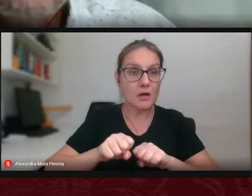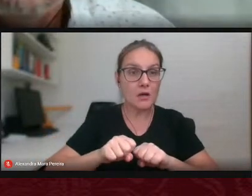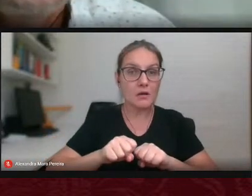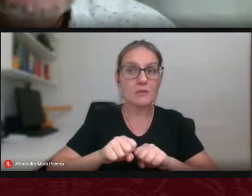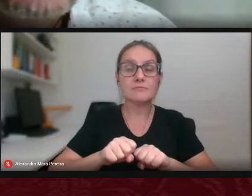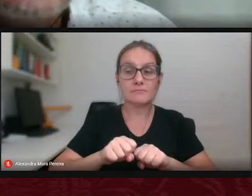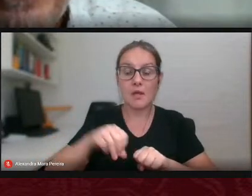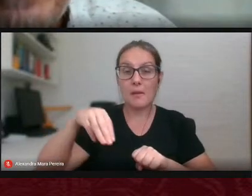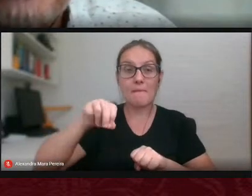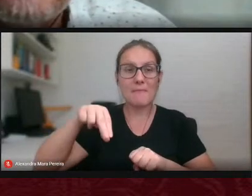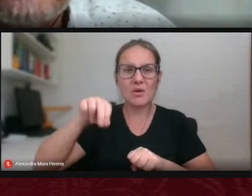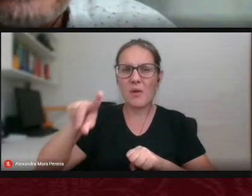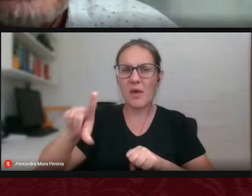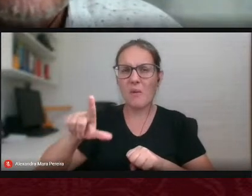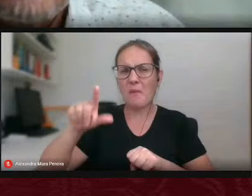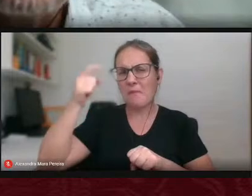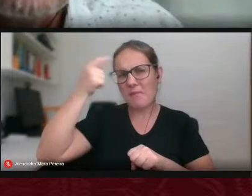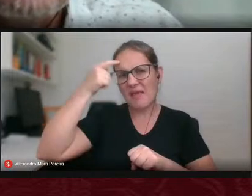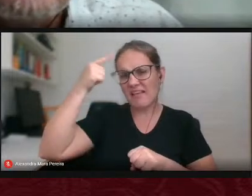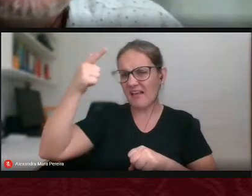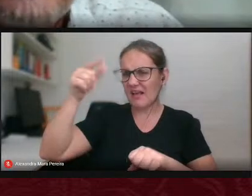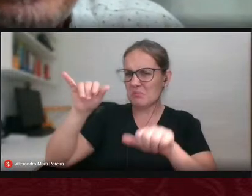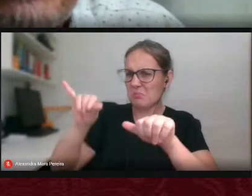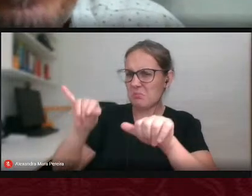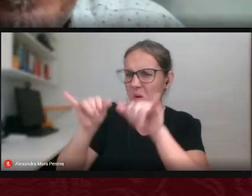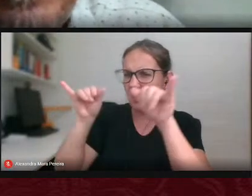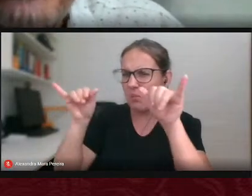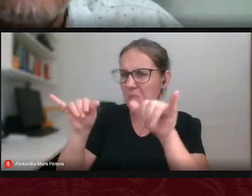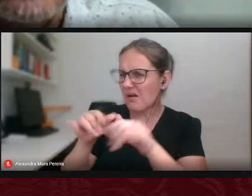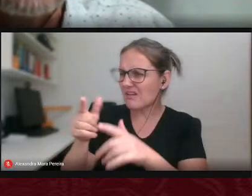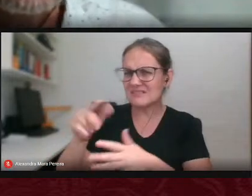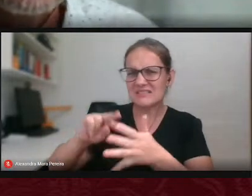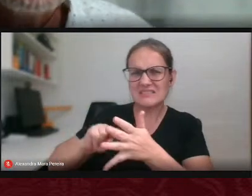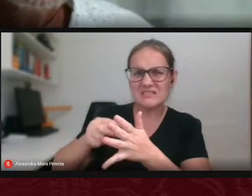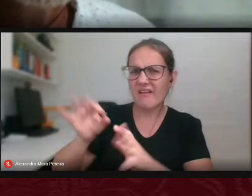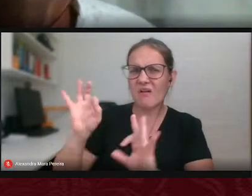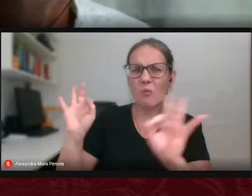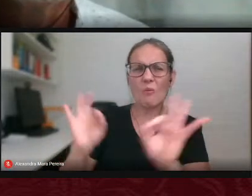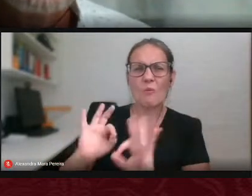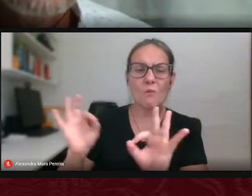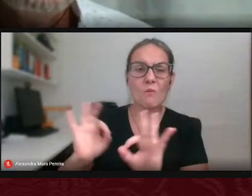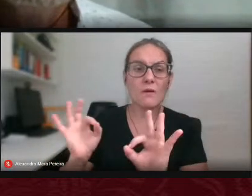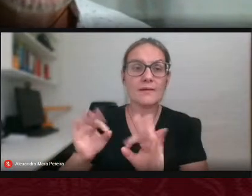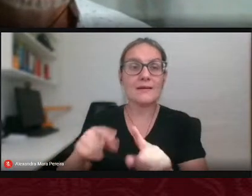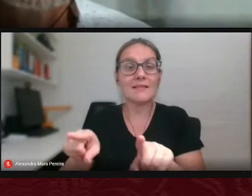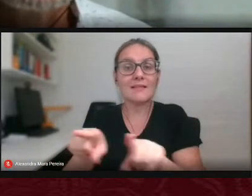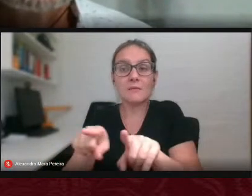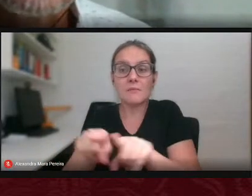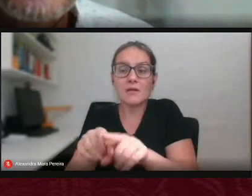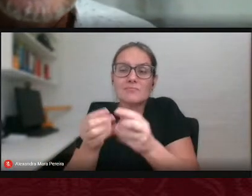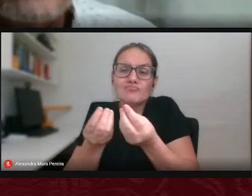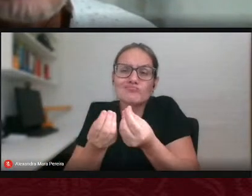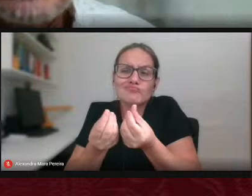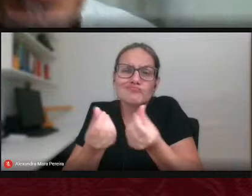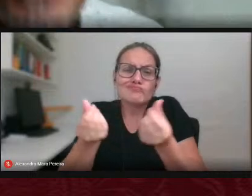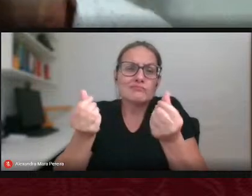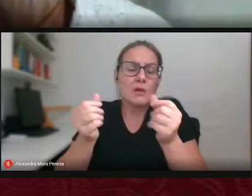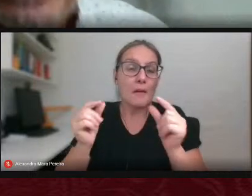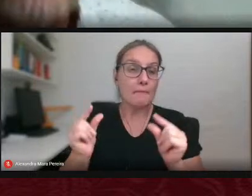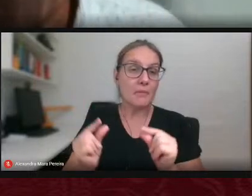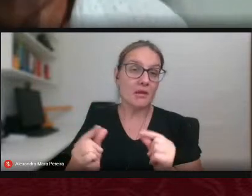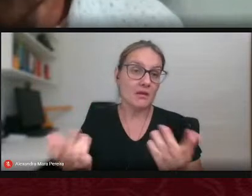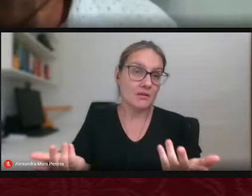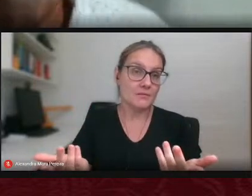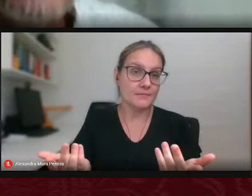inutilidades nas insignificâncias e nas miudezas e a partir